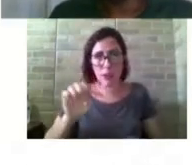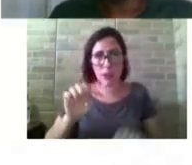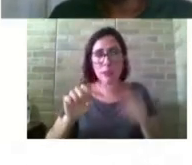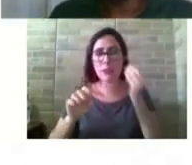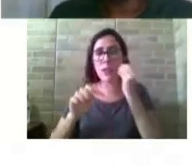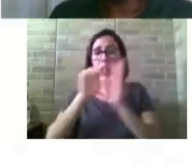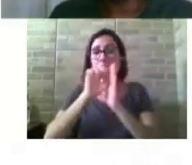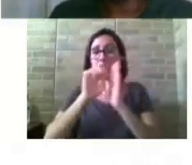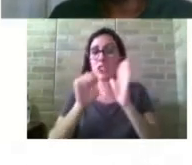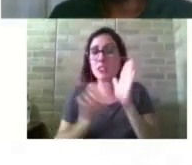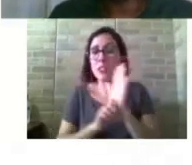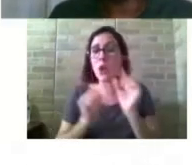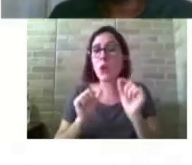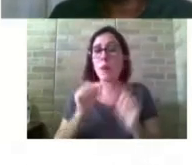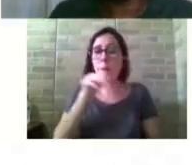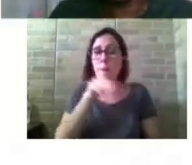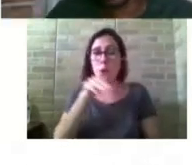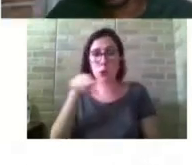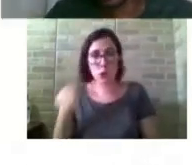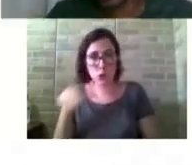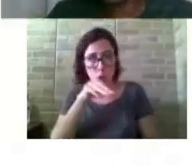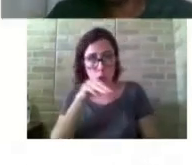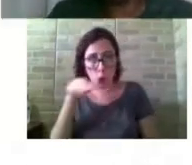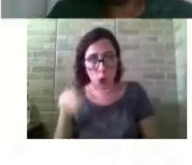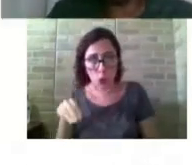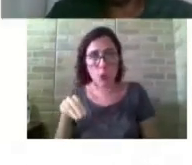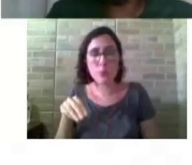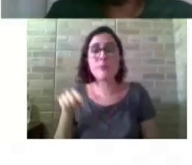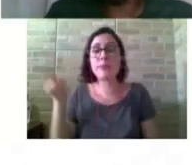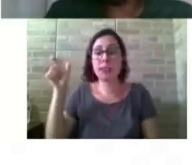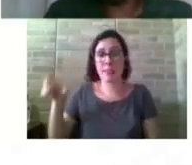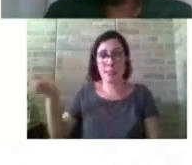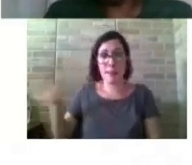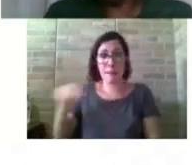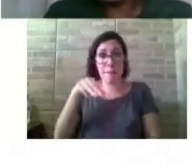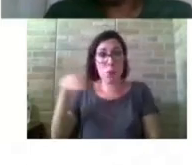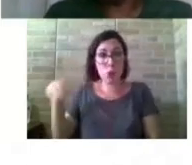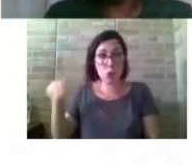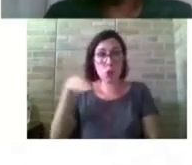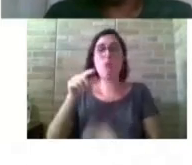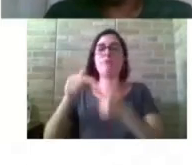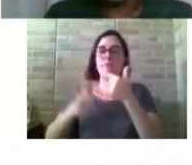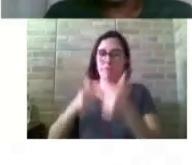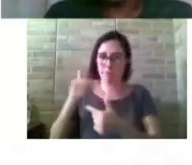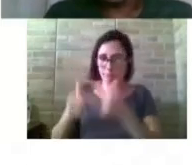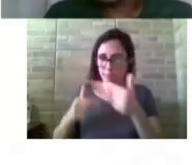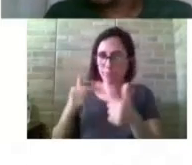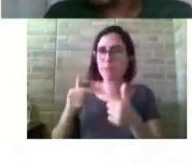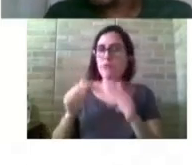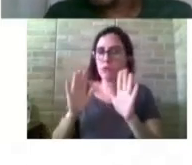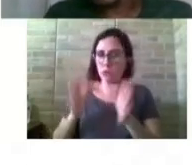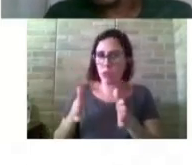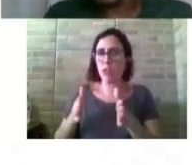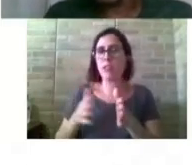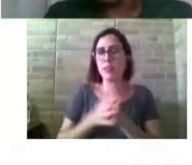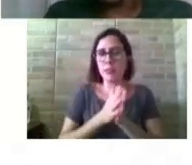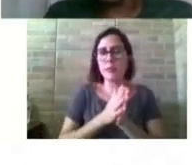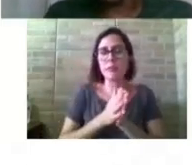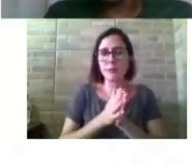monitores inclusivos, então, esses monitores atuaram nessa atividade durante o SLS